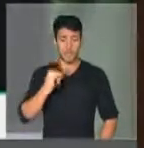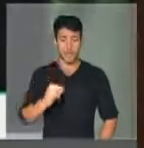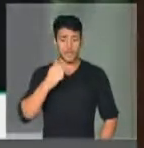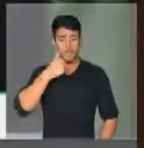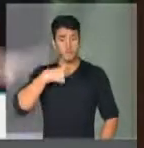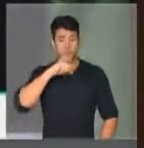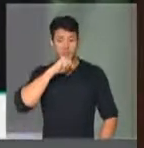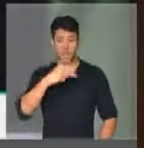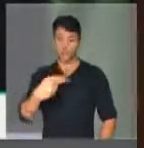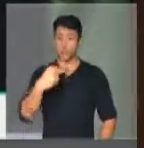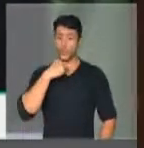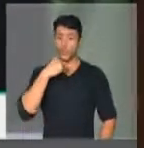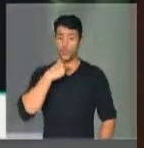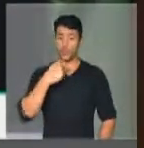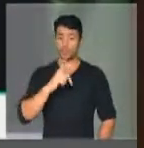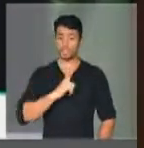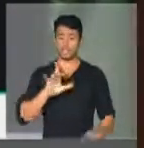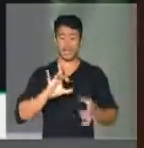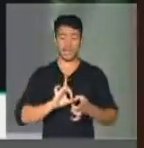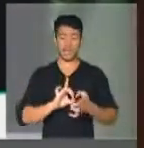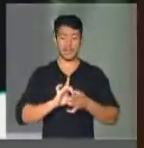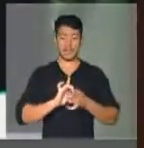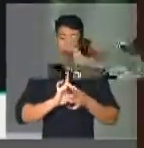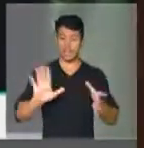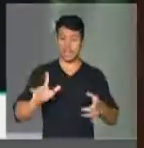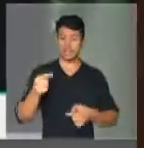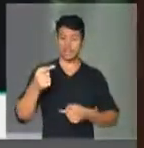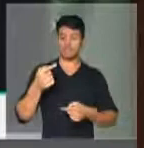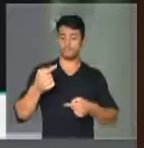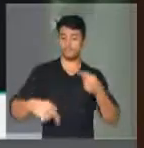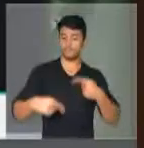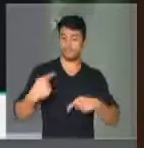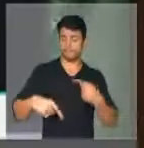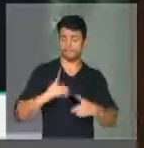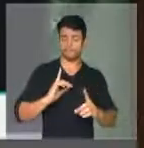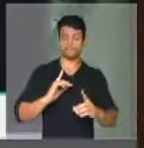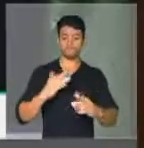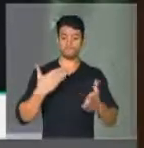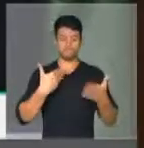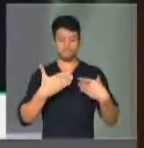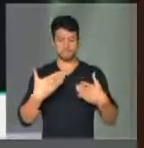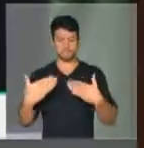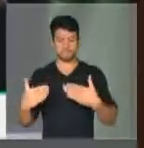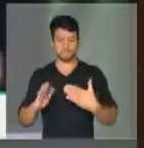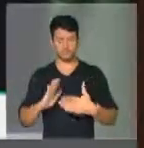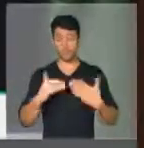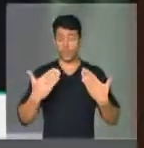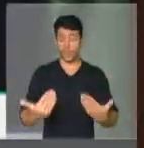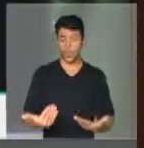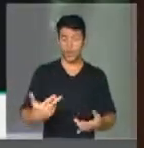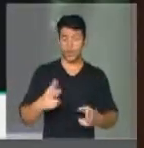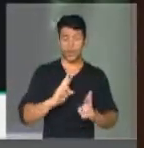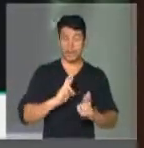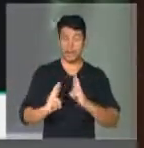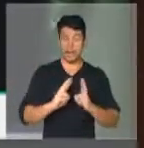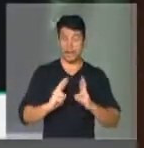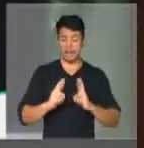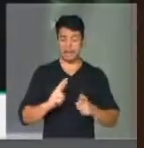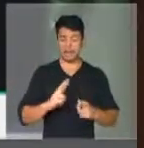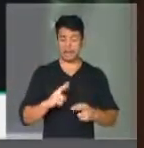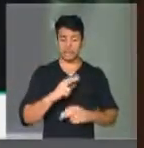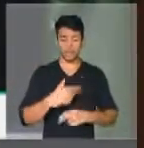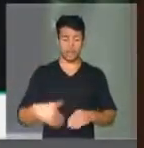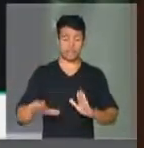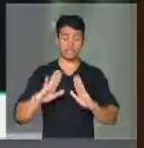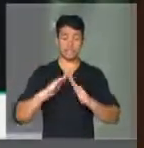terão, evidentemente, a liberdade de debater e discutir a sua relação com a escola a